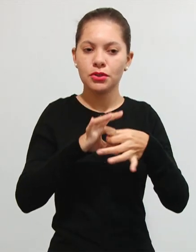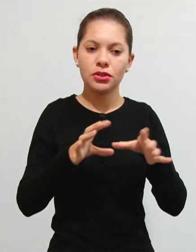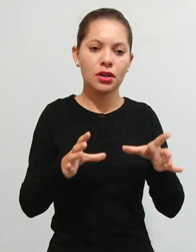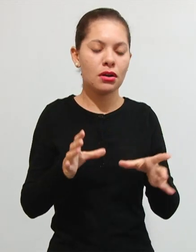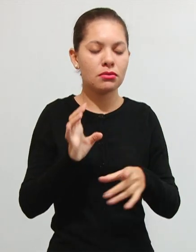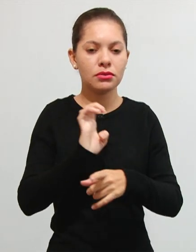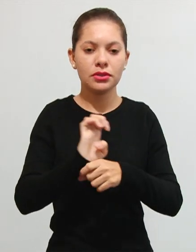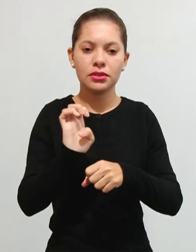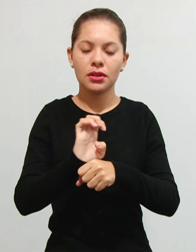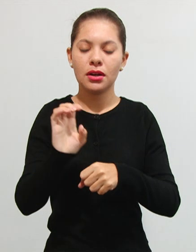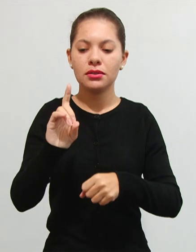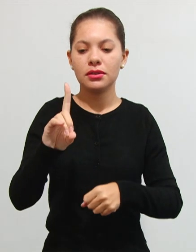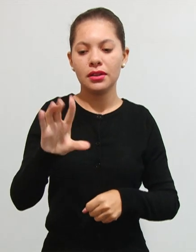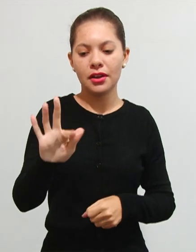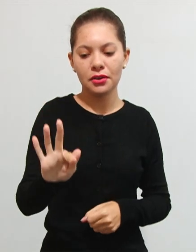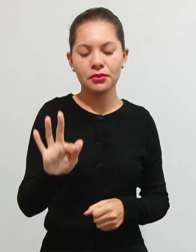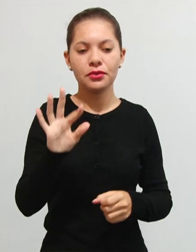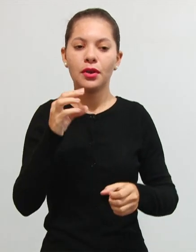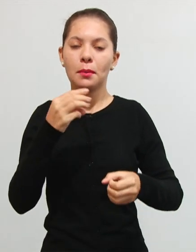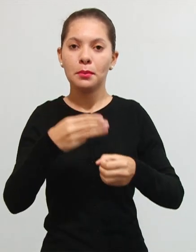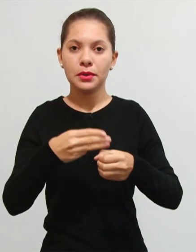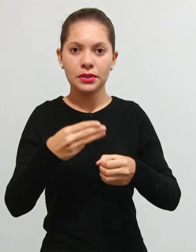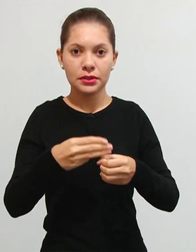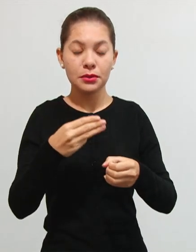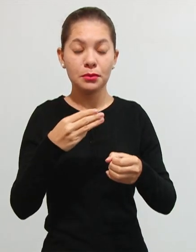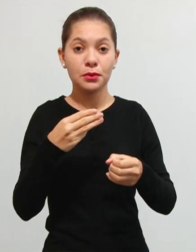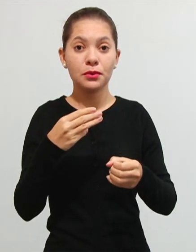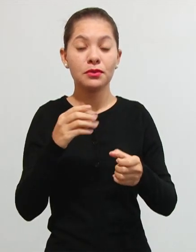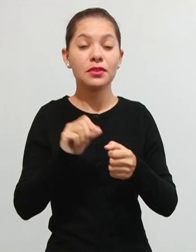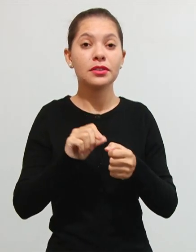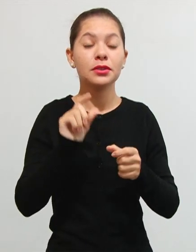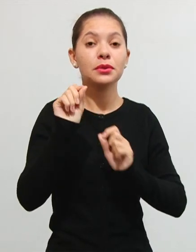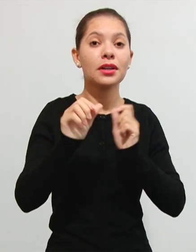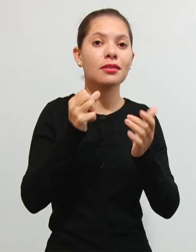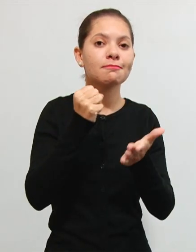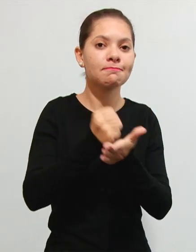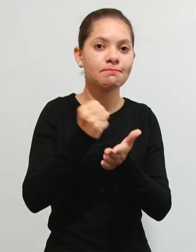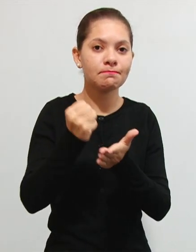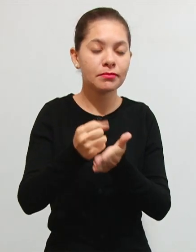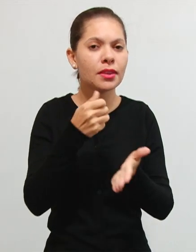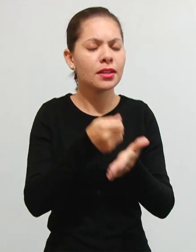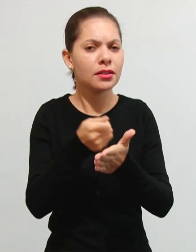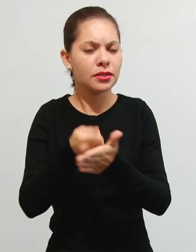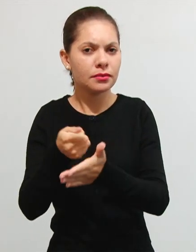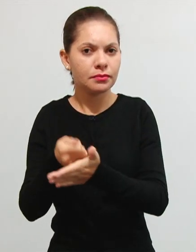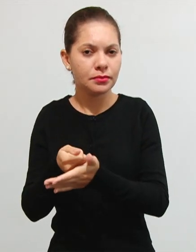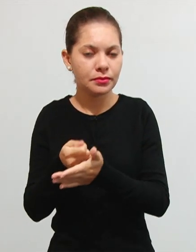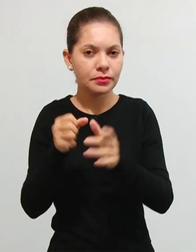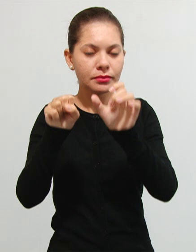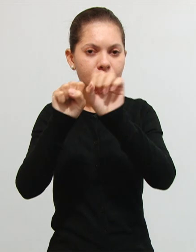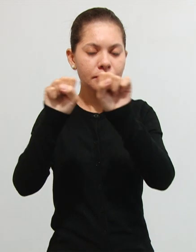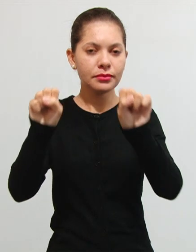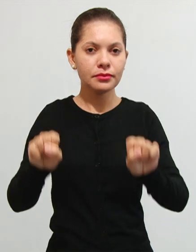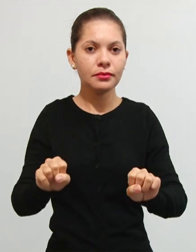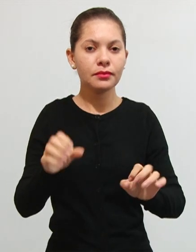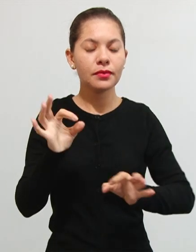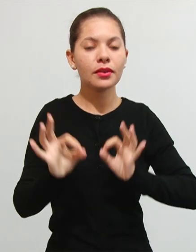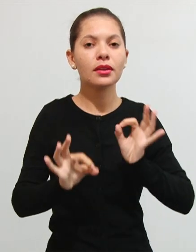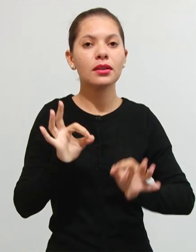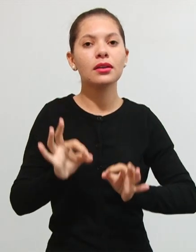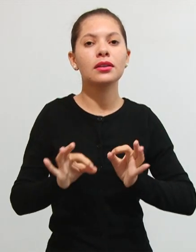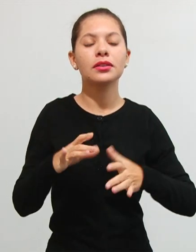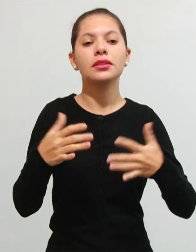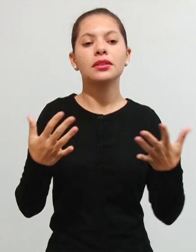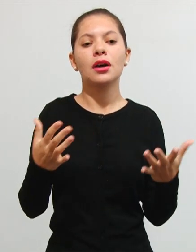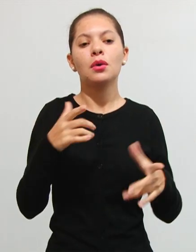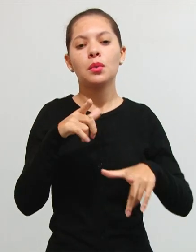DF e o município, devem realizar contraprestação exigida pelo sistema jurídico, ou seja, o exercício do poder de